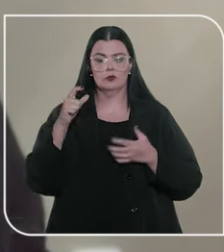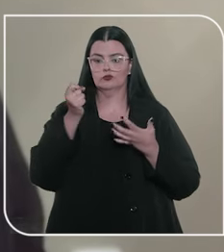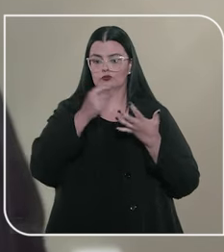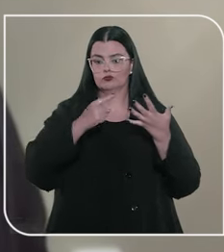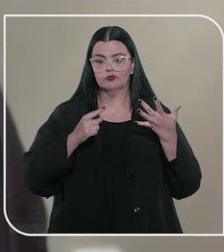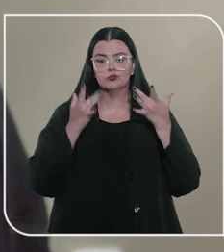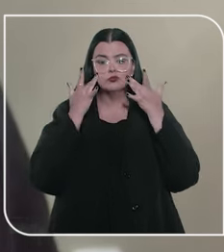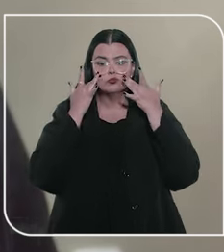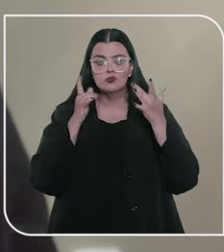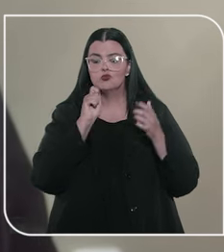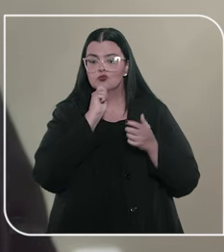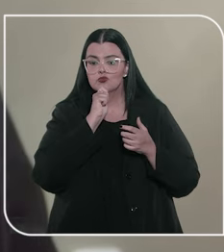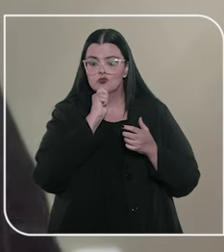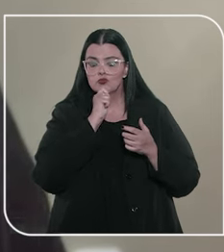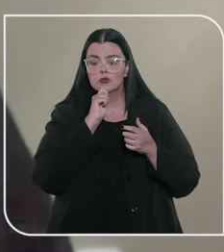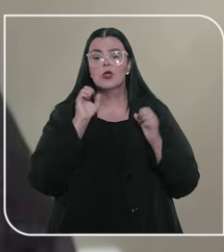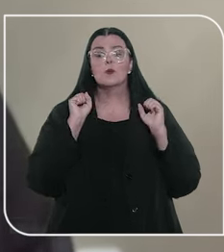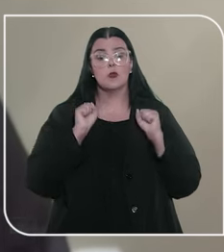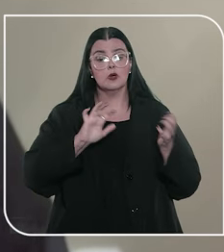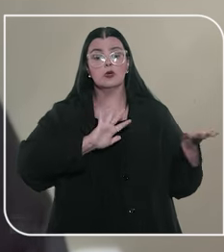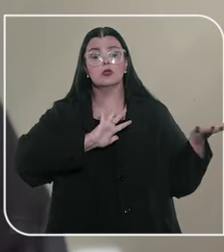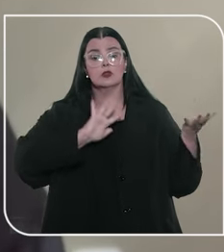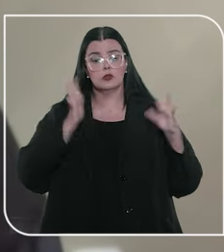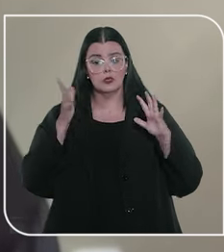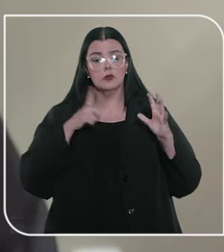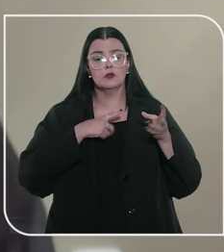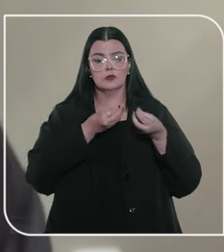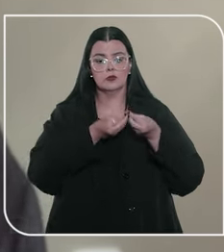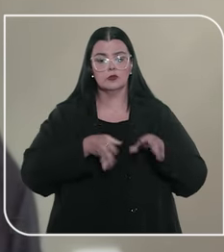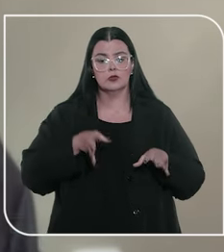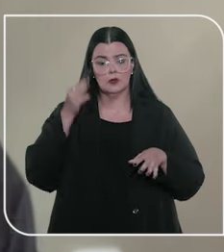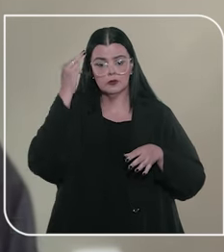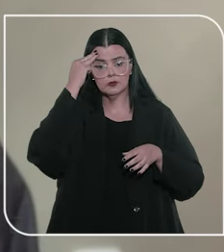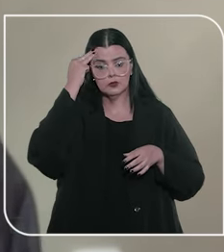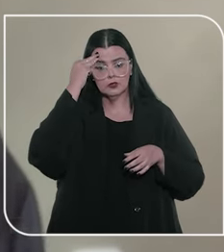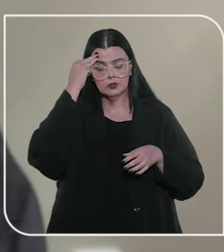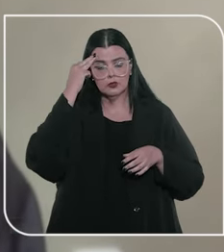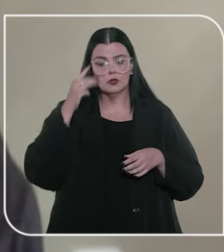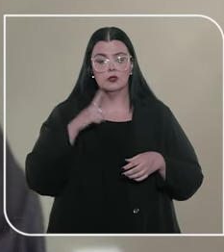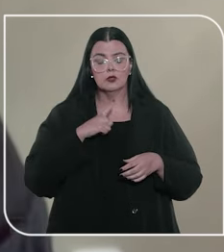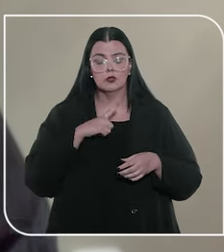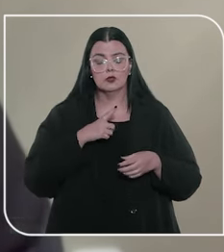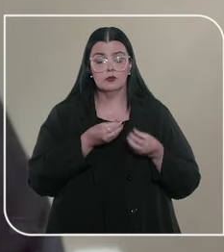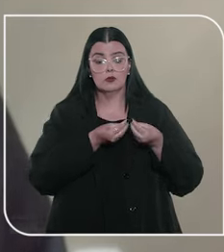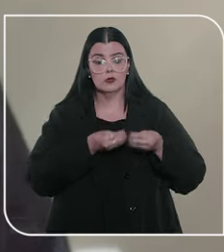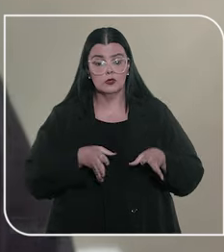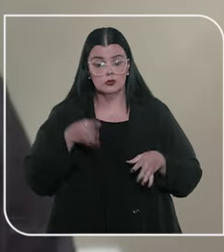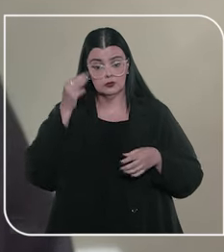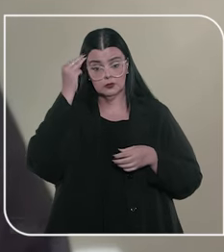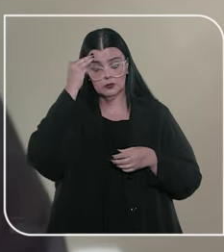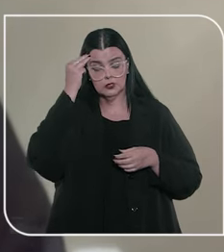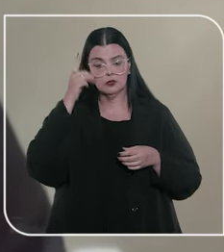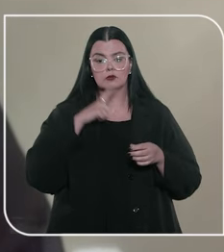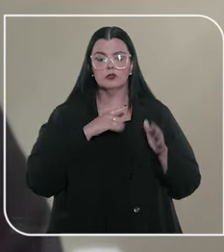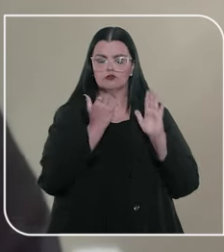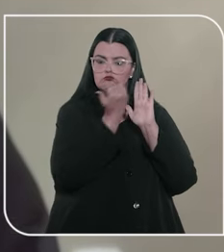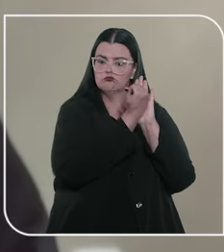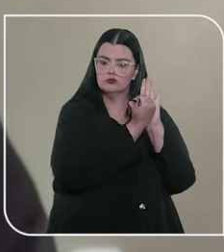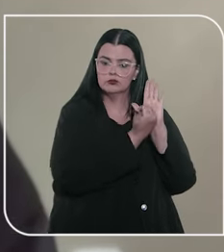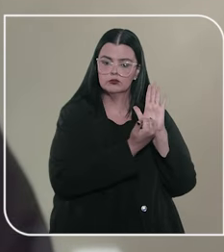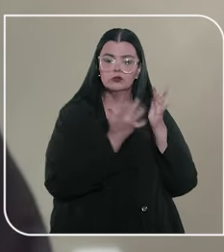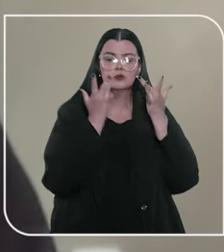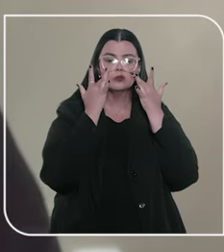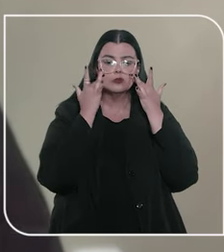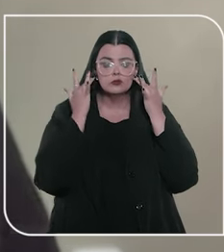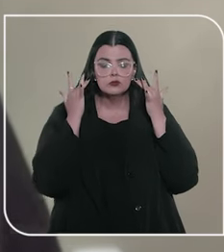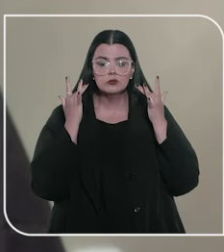nesse rol expressamente, ele poderia causar alienação mental, sendo que a alienação mental constava nesse